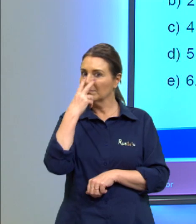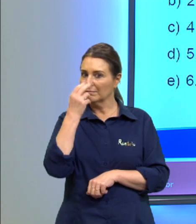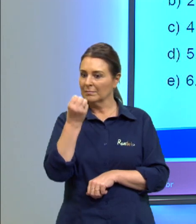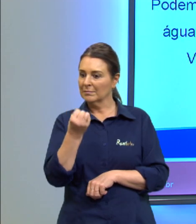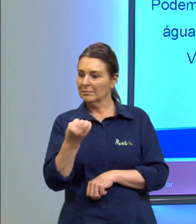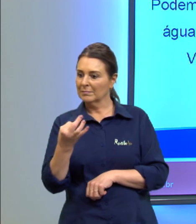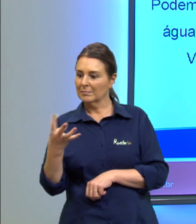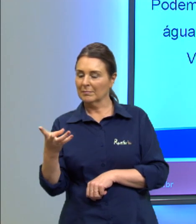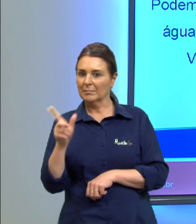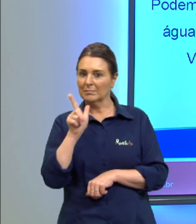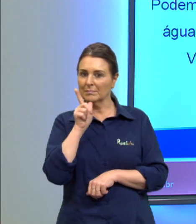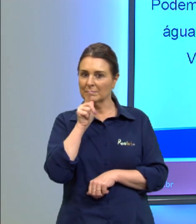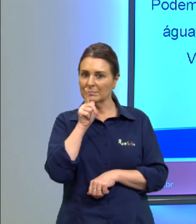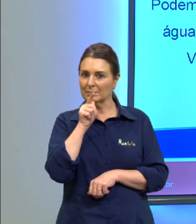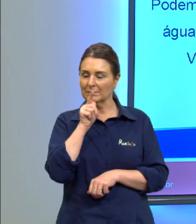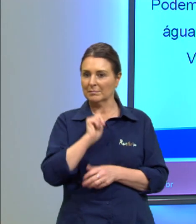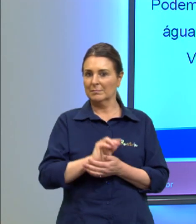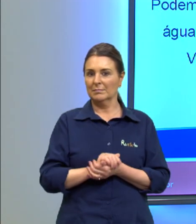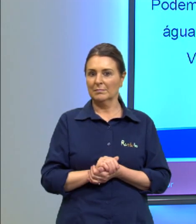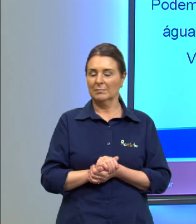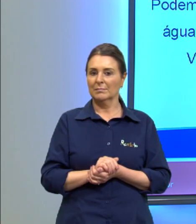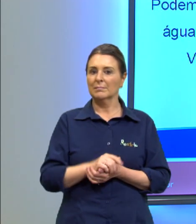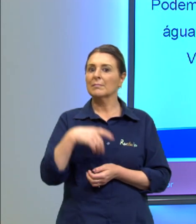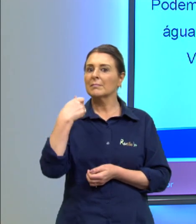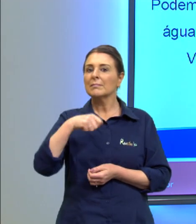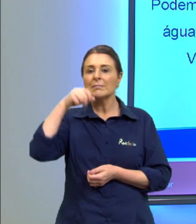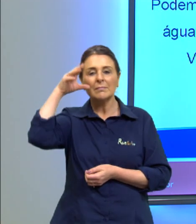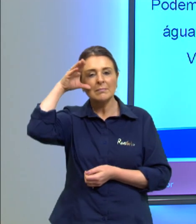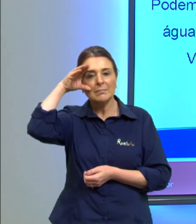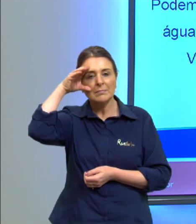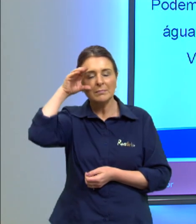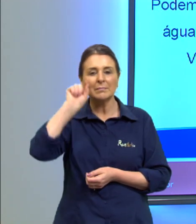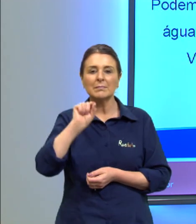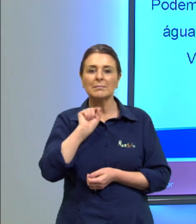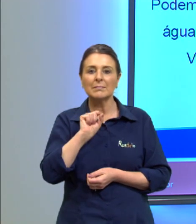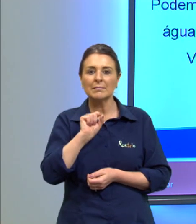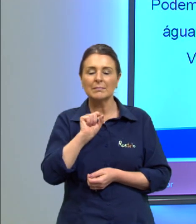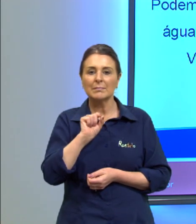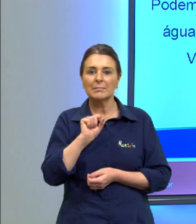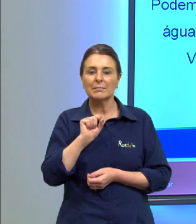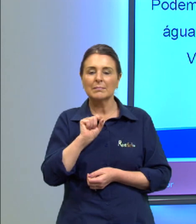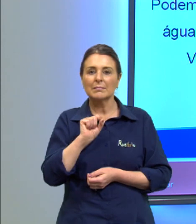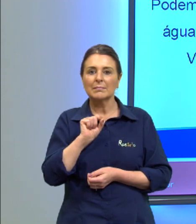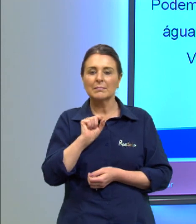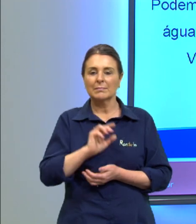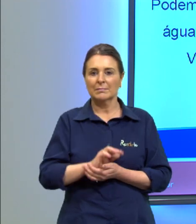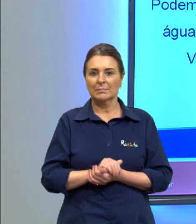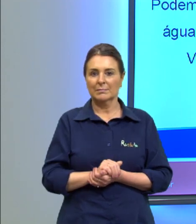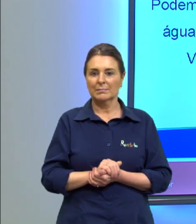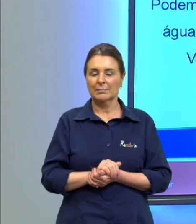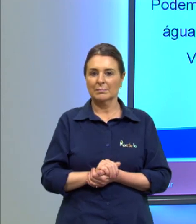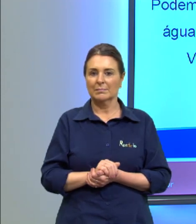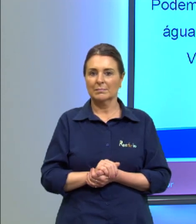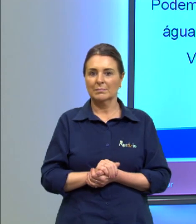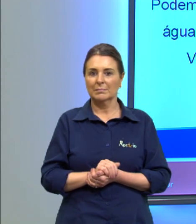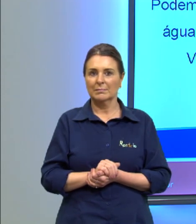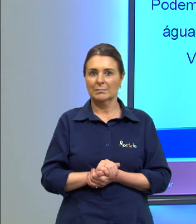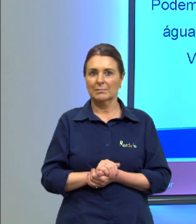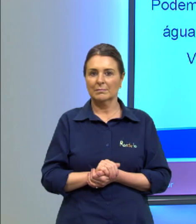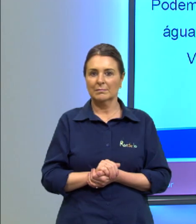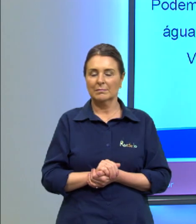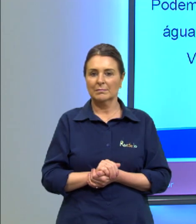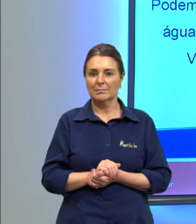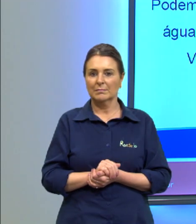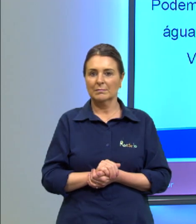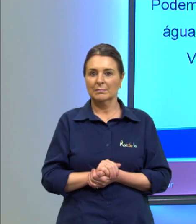de água? Então, o que a gente precisa observar é justamente essa questão que eu estava falando, que